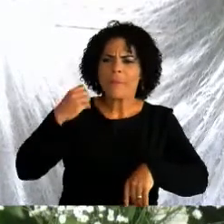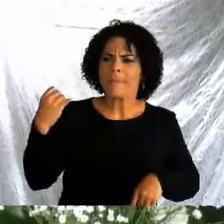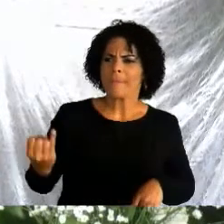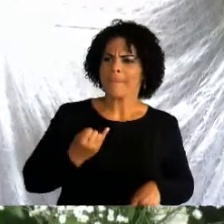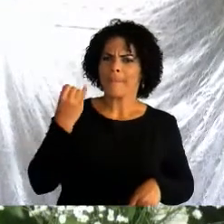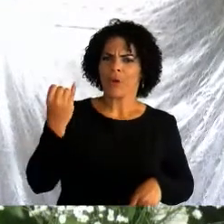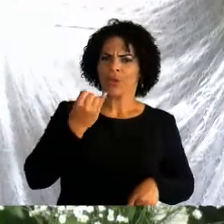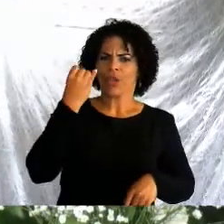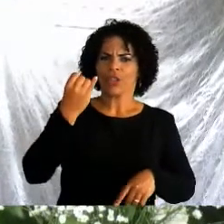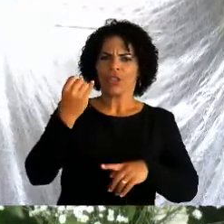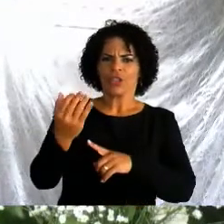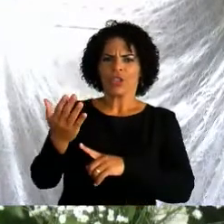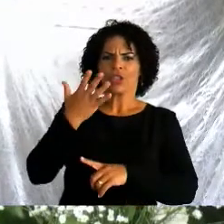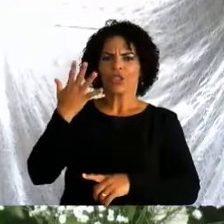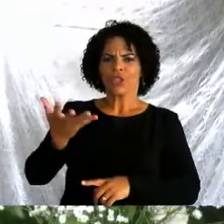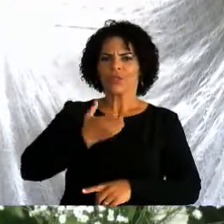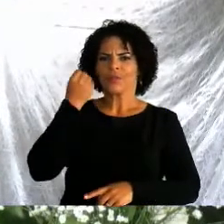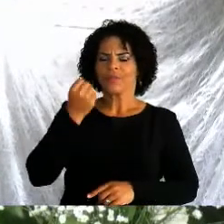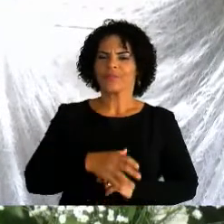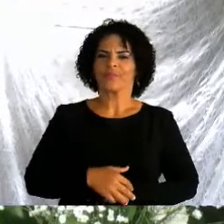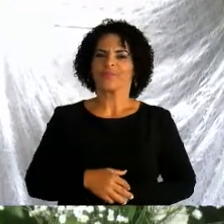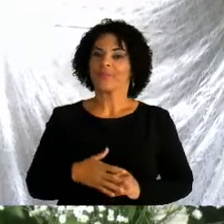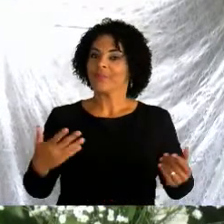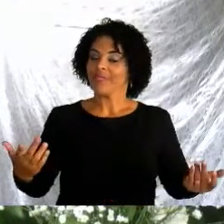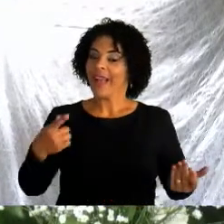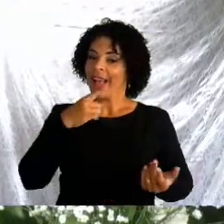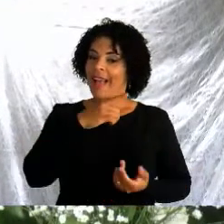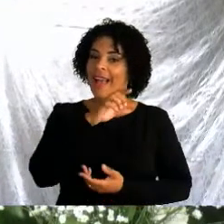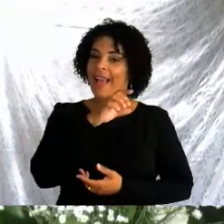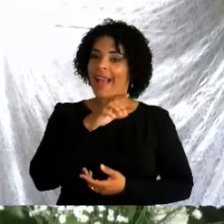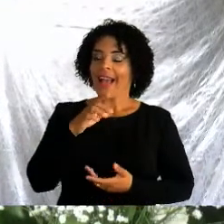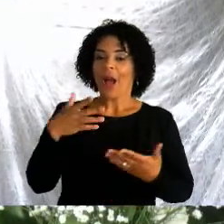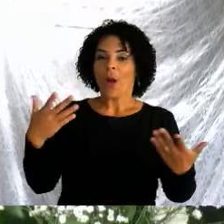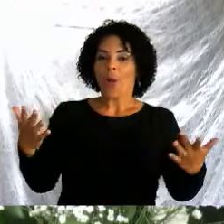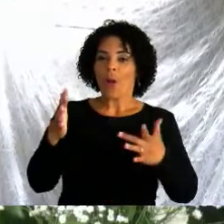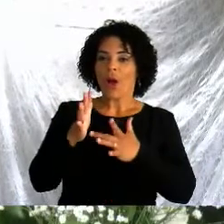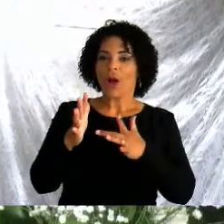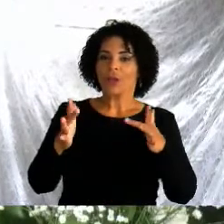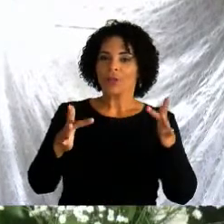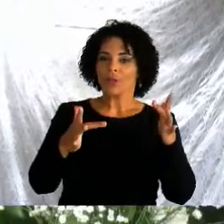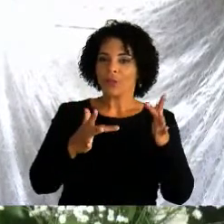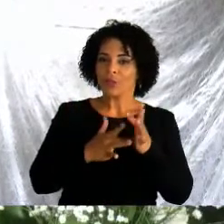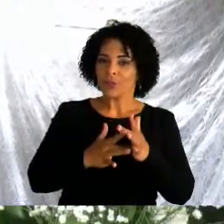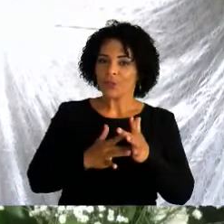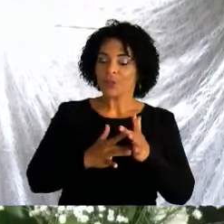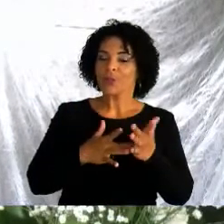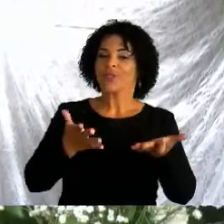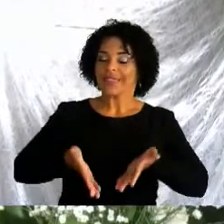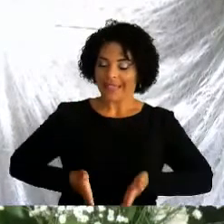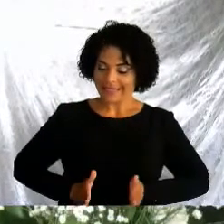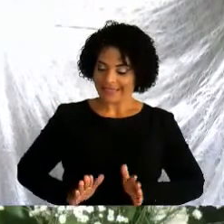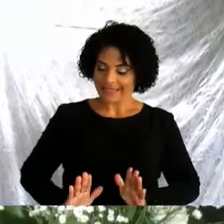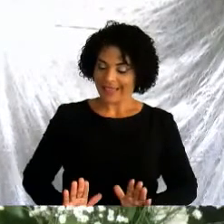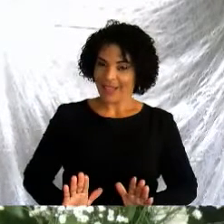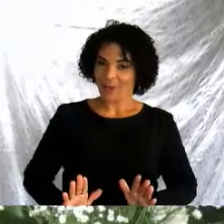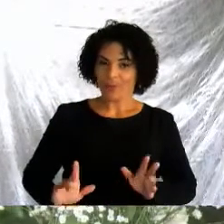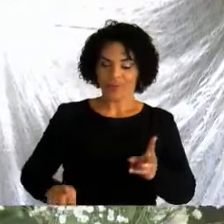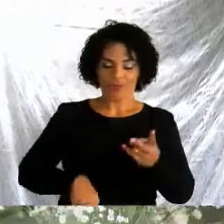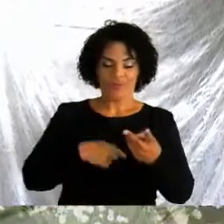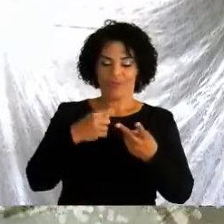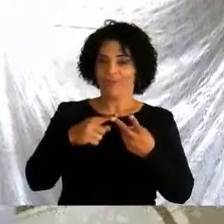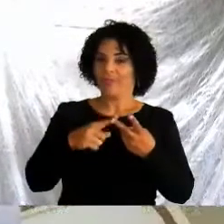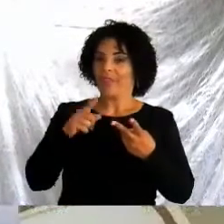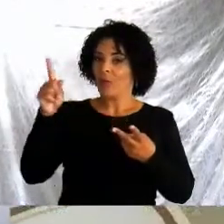lá na encarnação, o mistério da encarnação, o presépio, o Natal, na ressurreição,